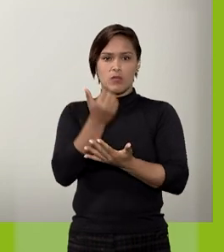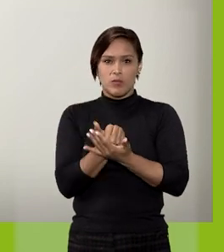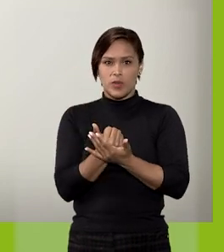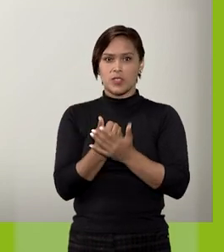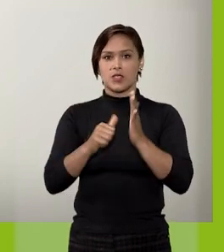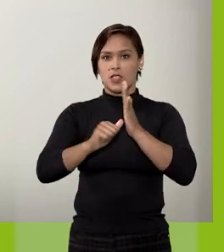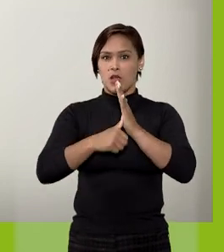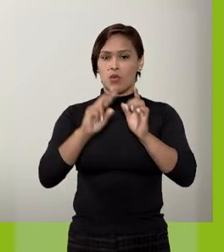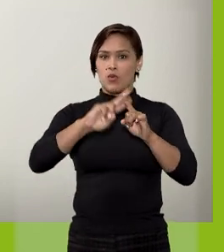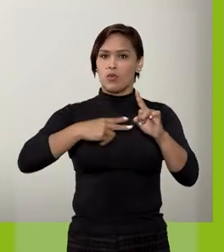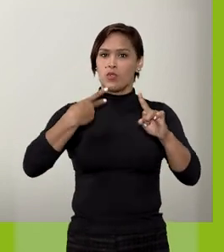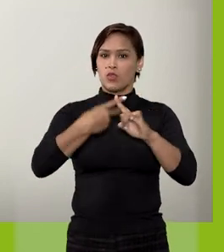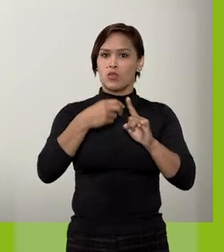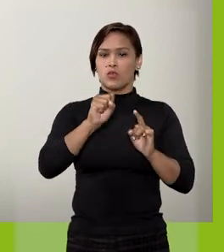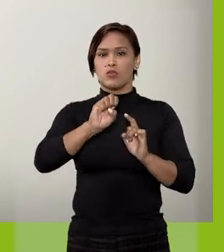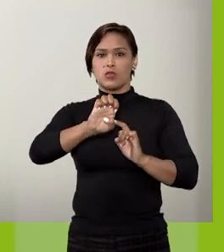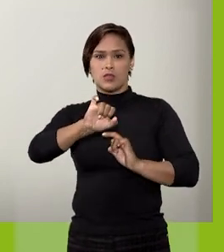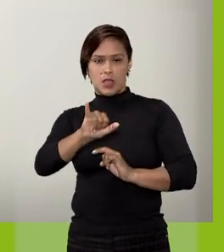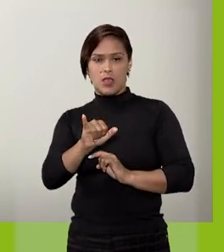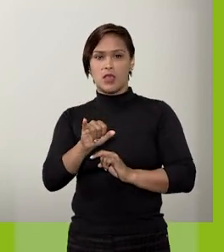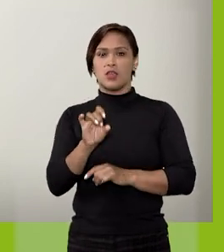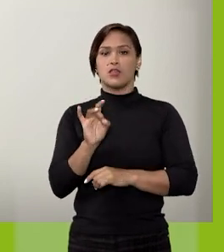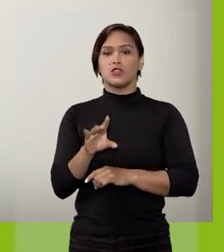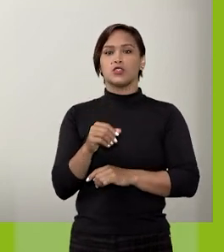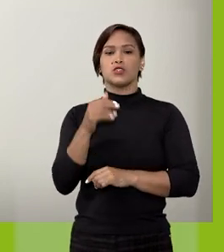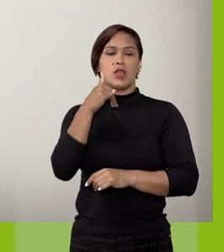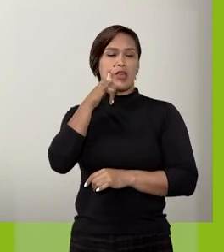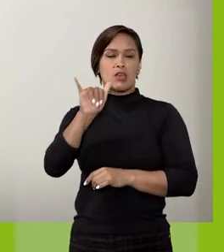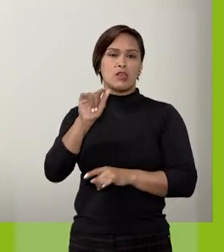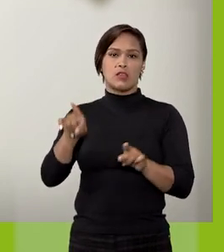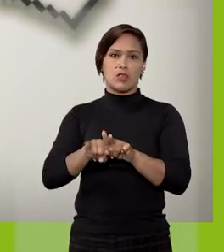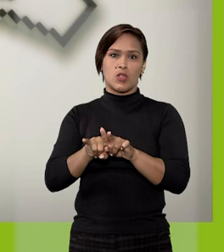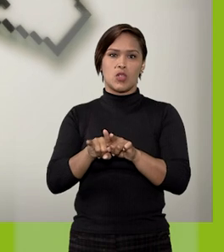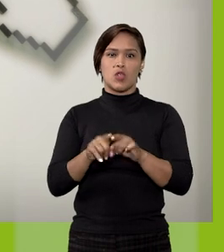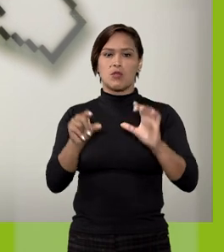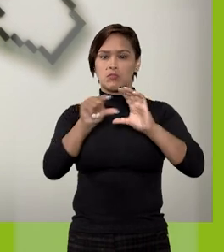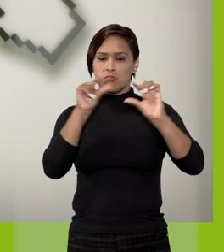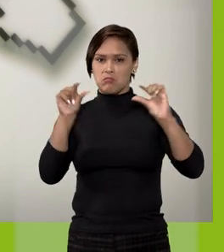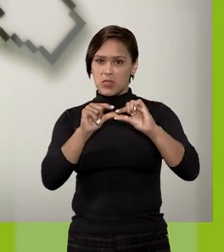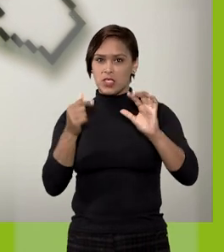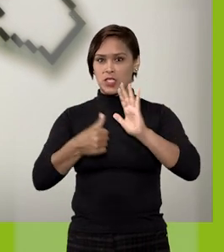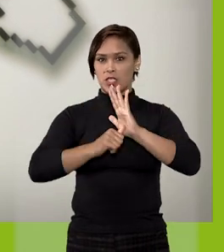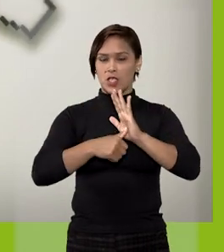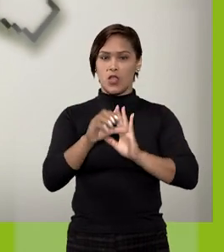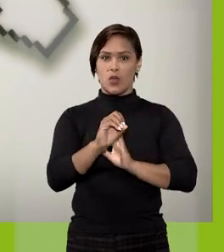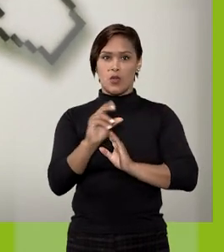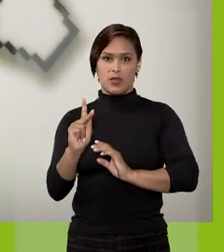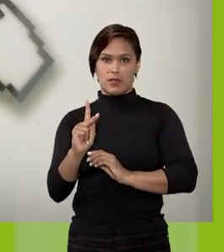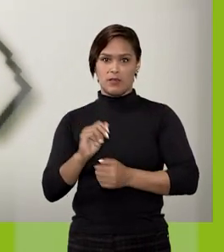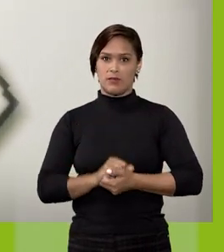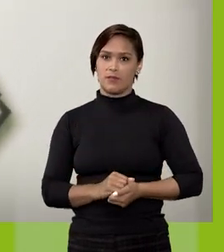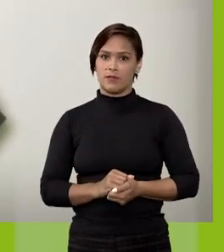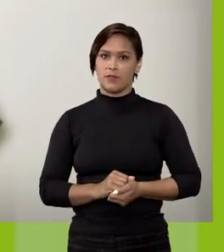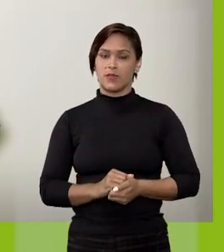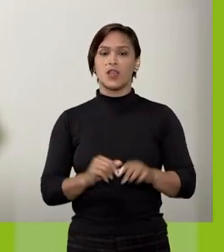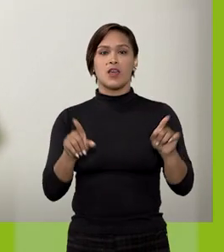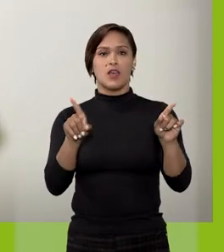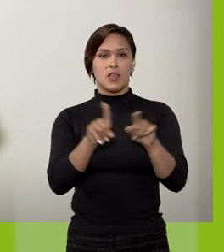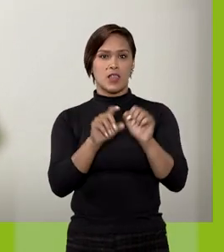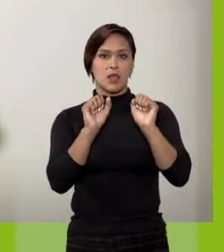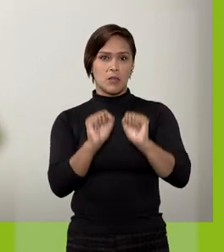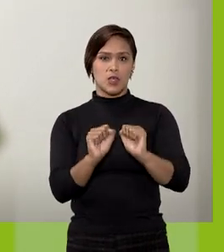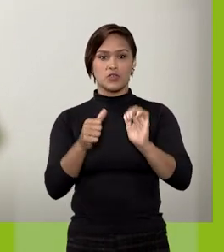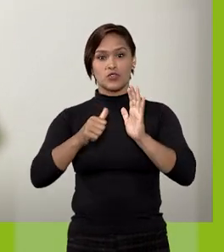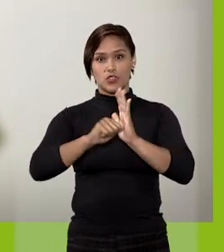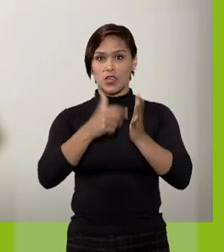autenticação em dois fatores no SEI, apenas ignore a mensagem clicando no botão OK. Além disso, se você